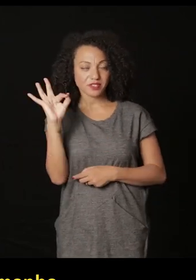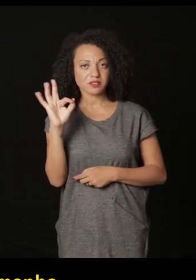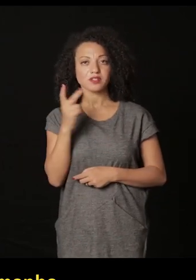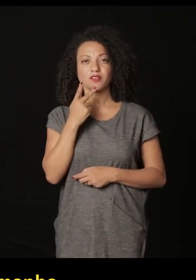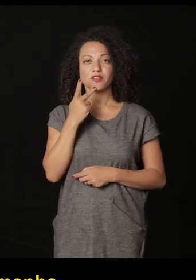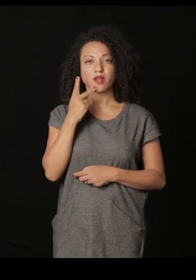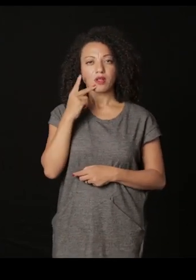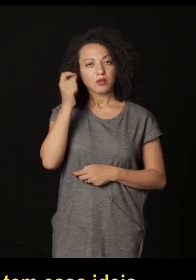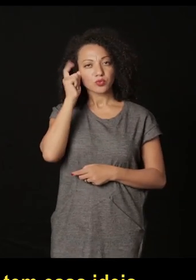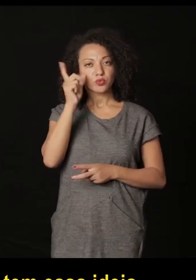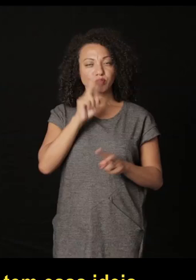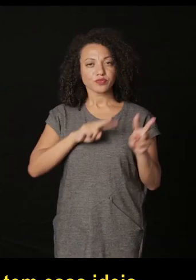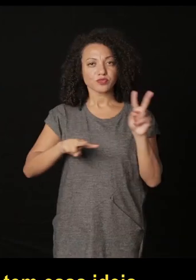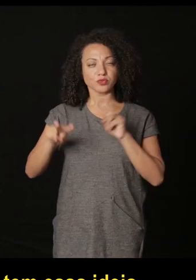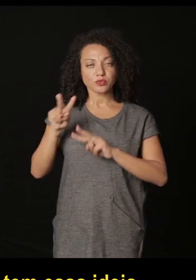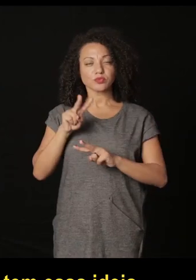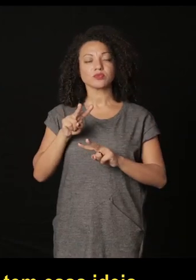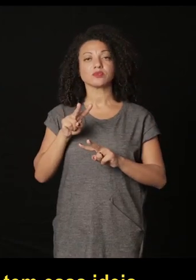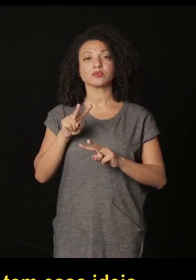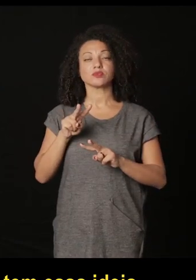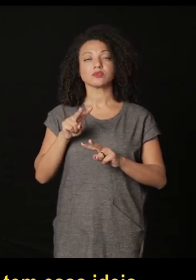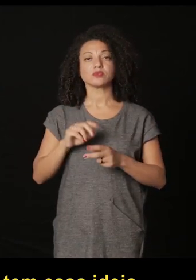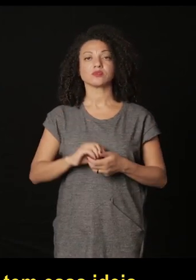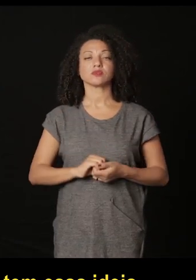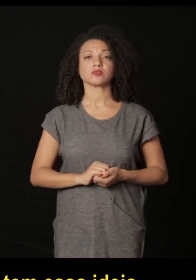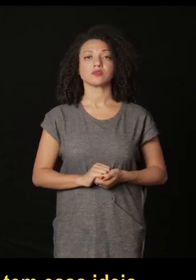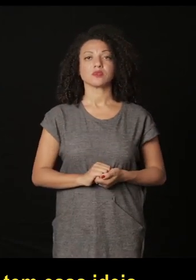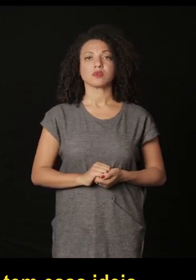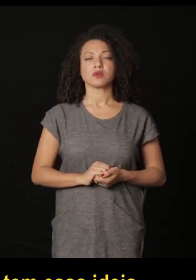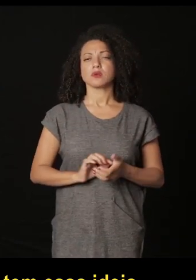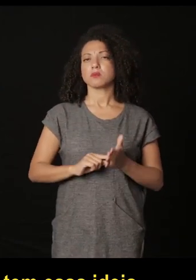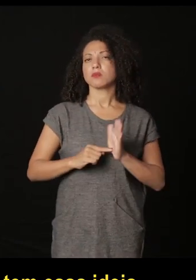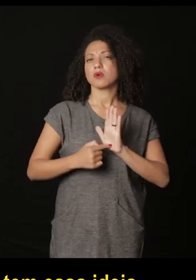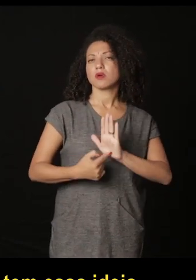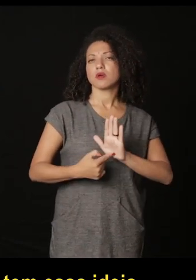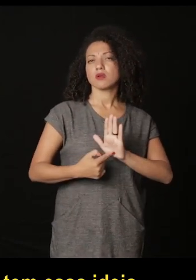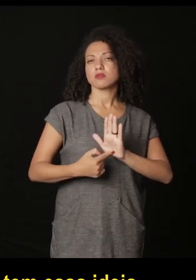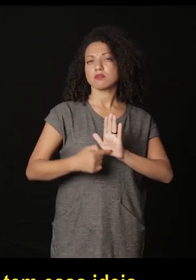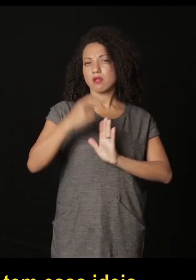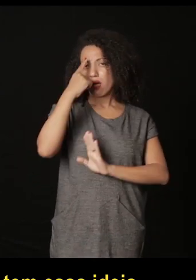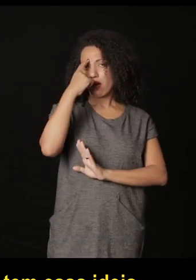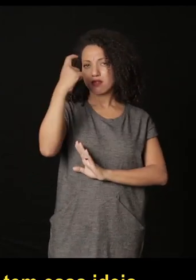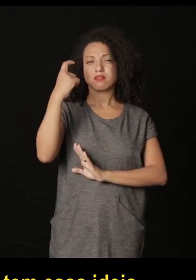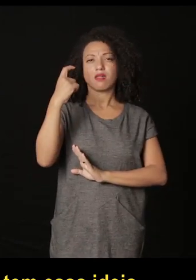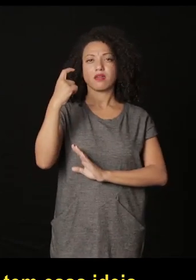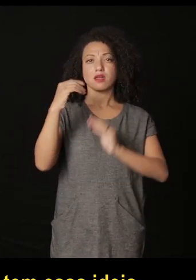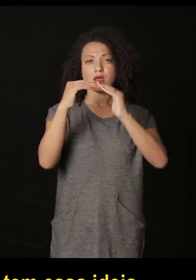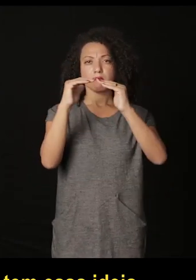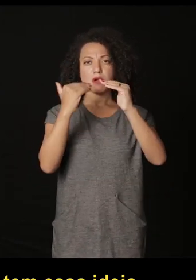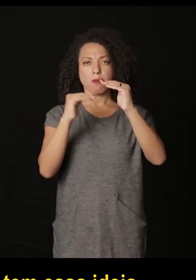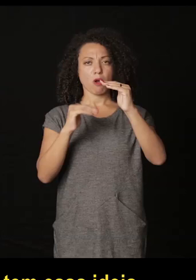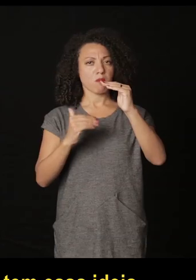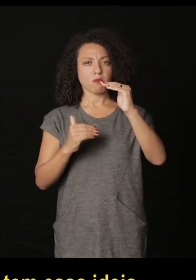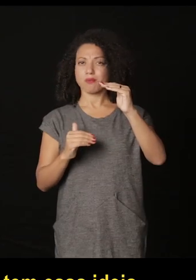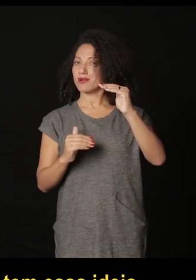na França que se chama a cultura visual e que tem essa